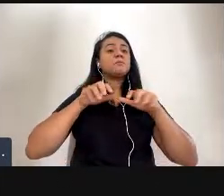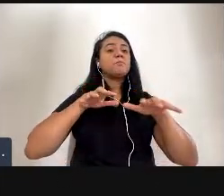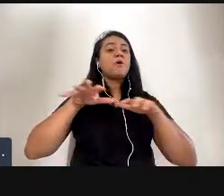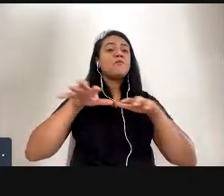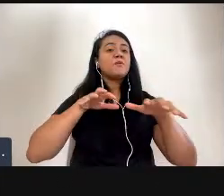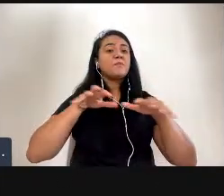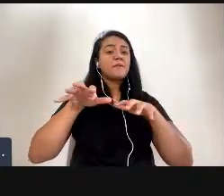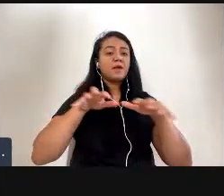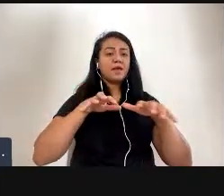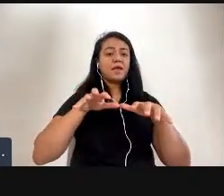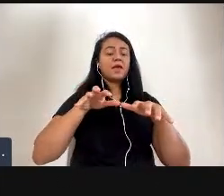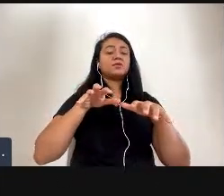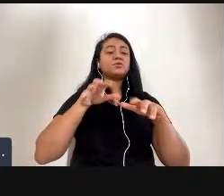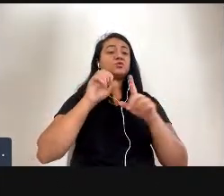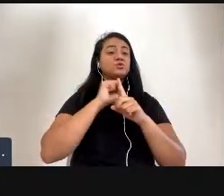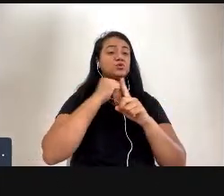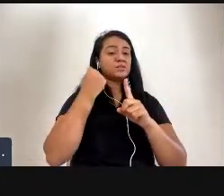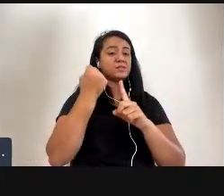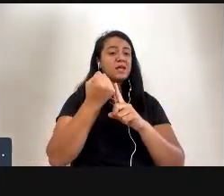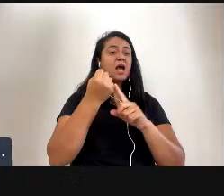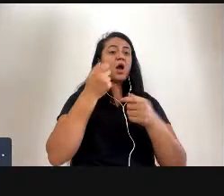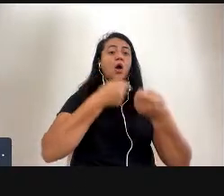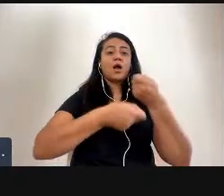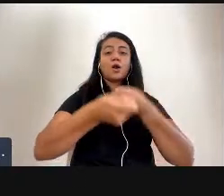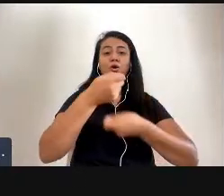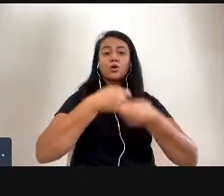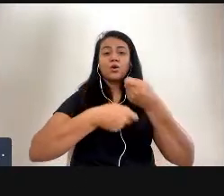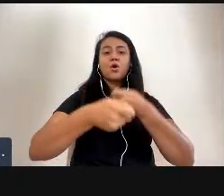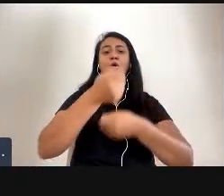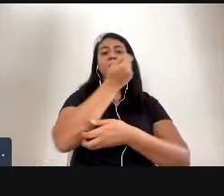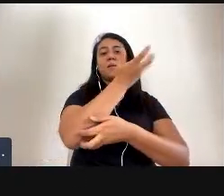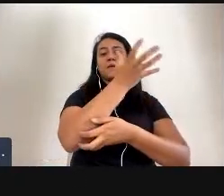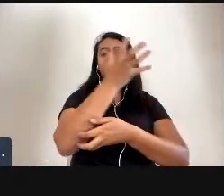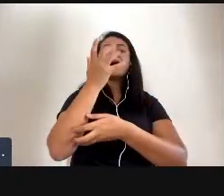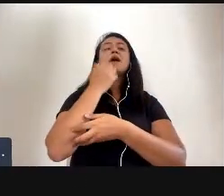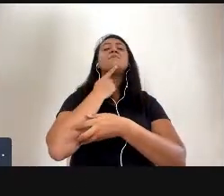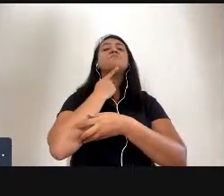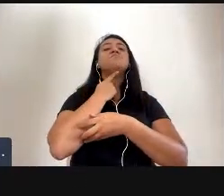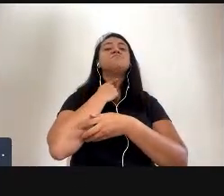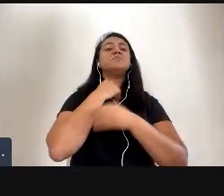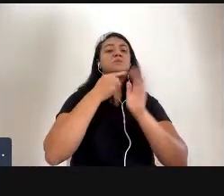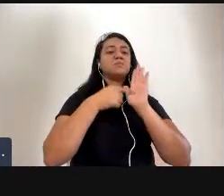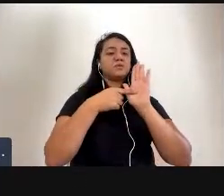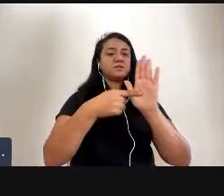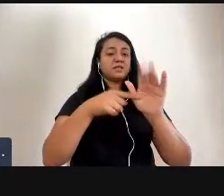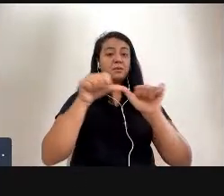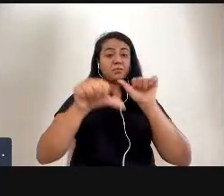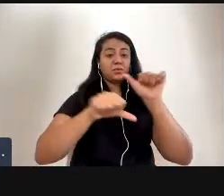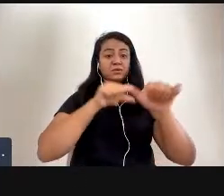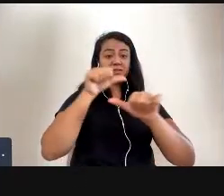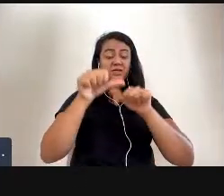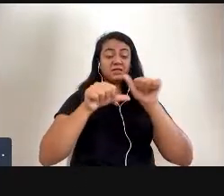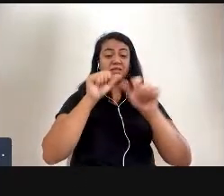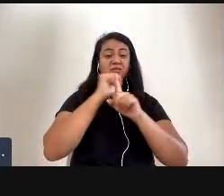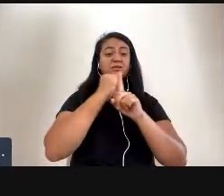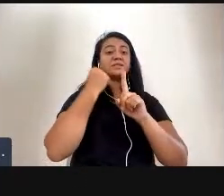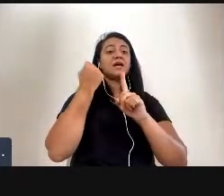e ambiental apresentam o desejo de fazer mudanças na sociedade em direção a um bem maior